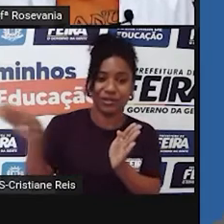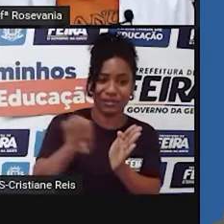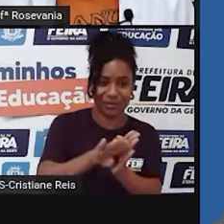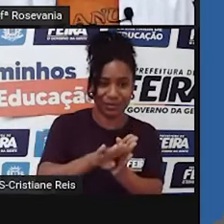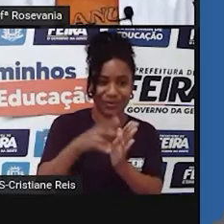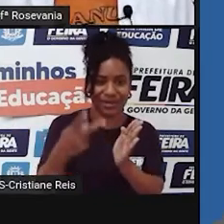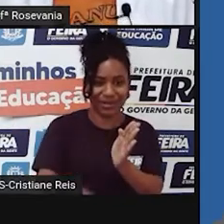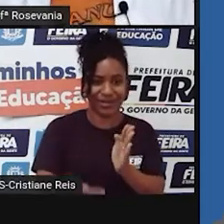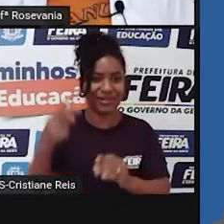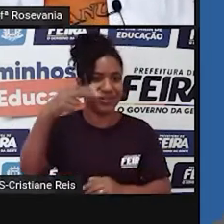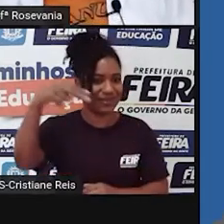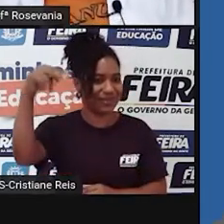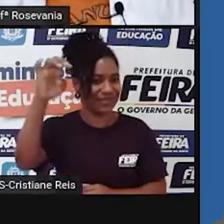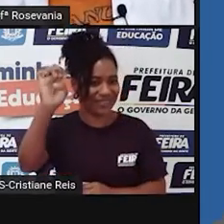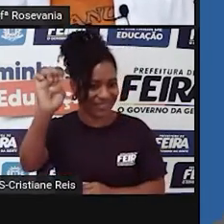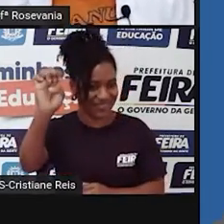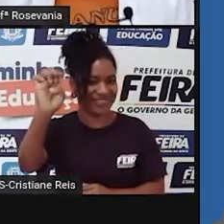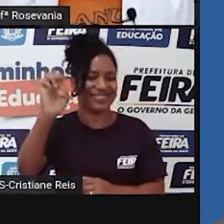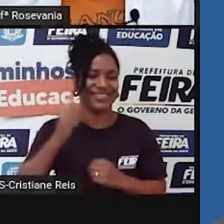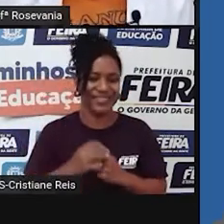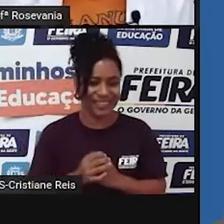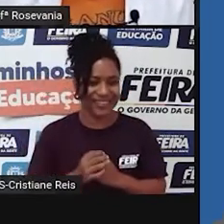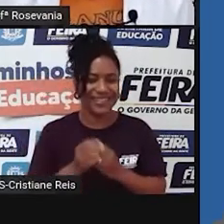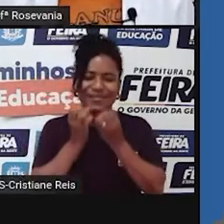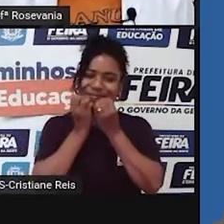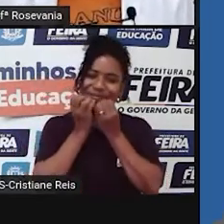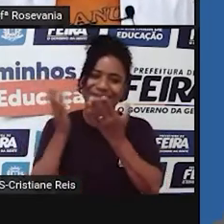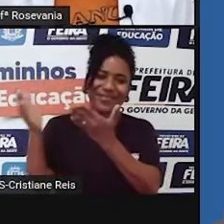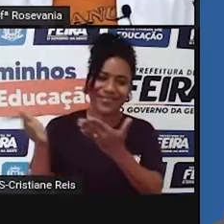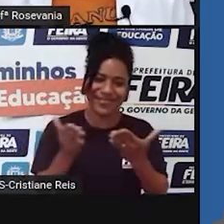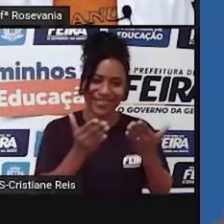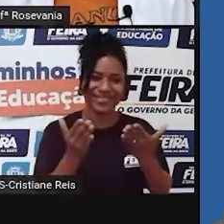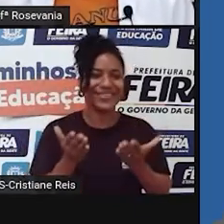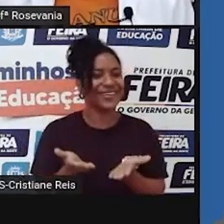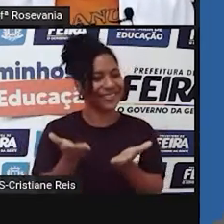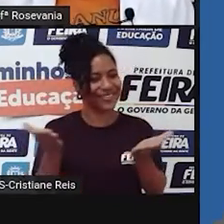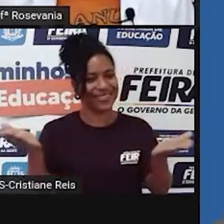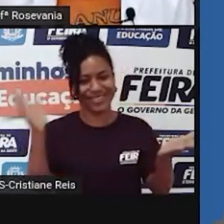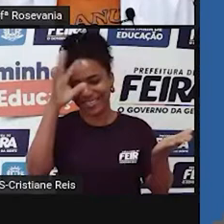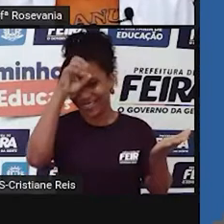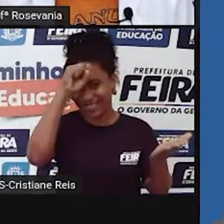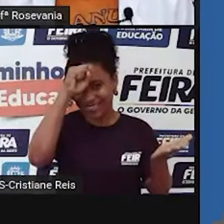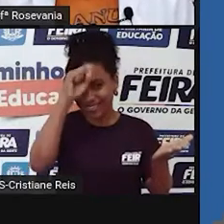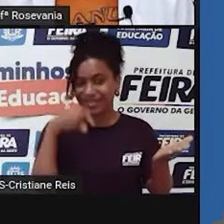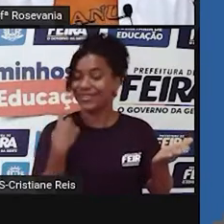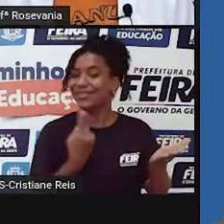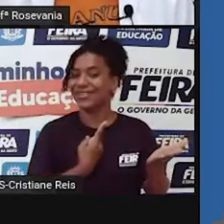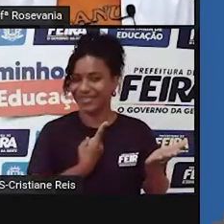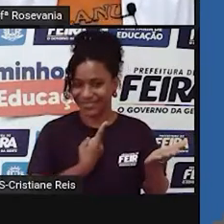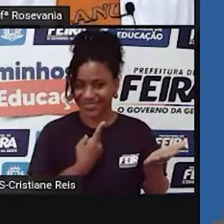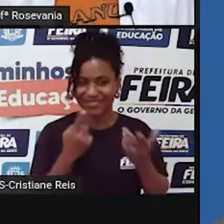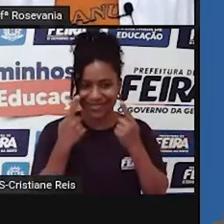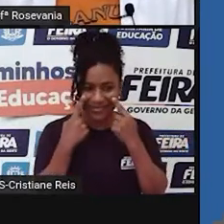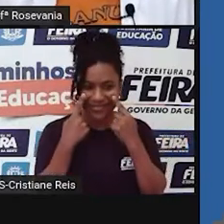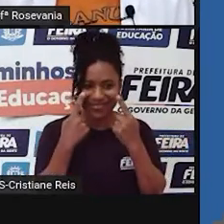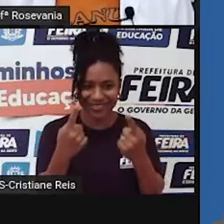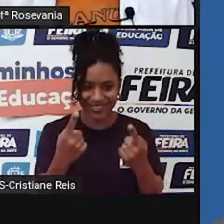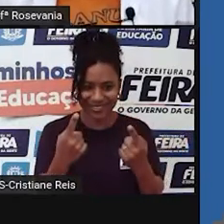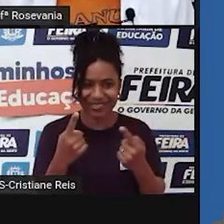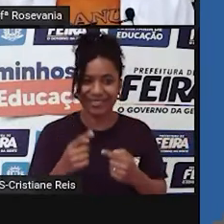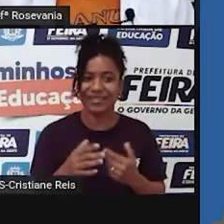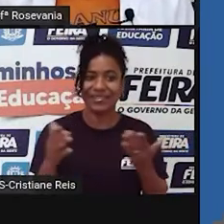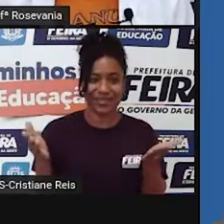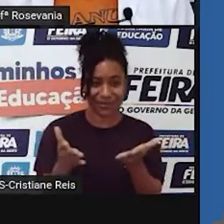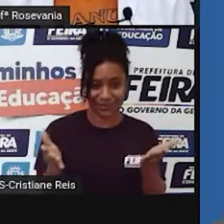nossa região. Então, sejam bem-vindos a essa aula aí e vamos descobrir o que é que tem reservado para a gente. Olha que eu já comecei já no